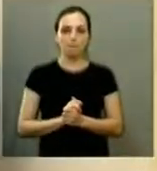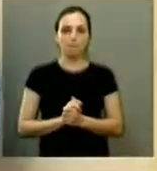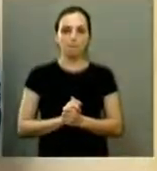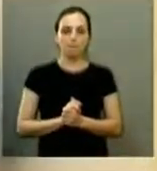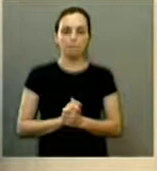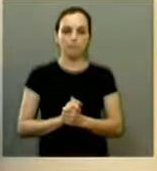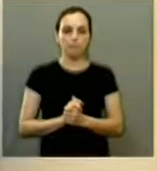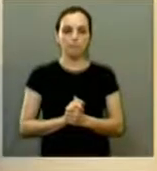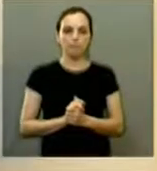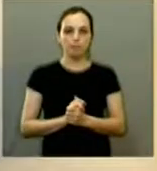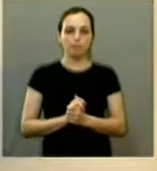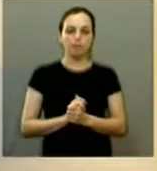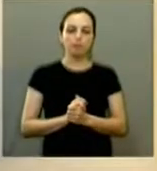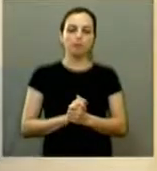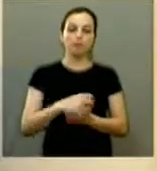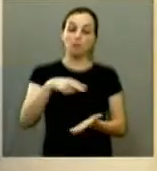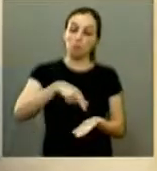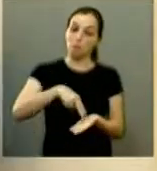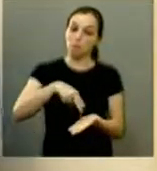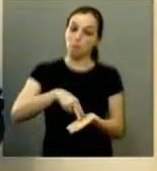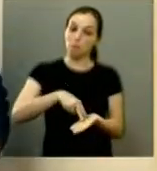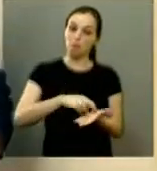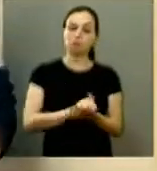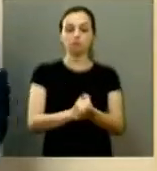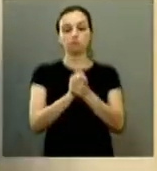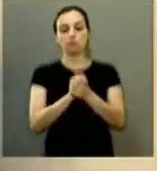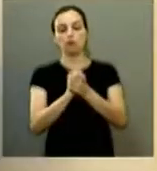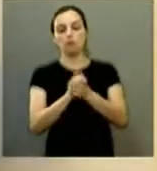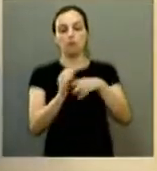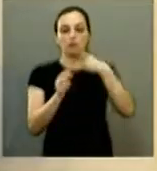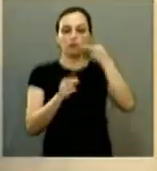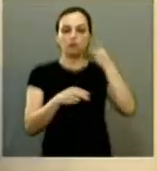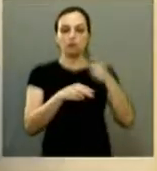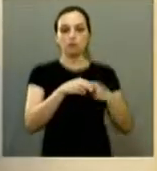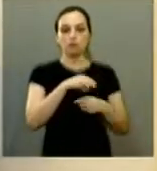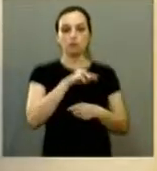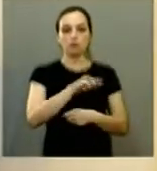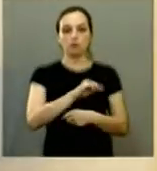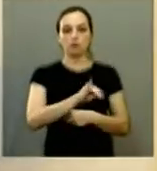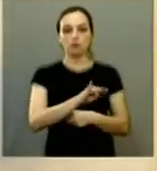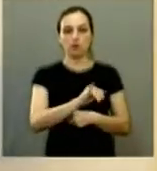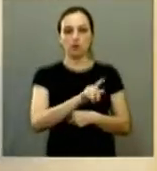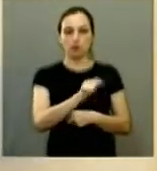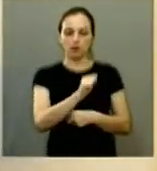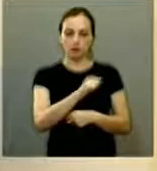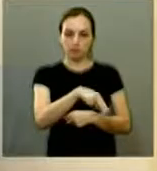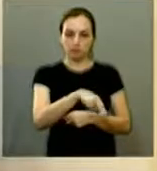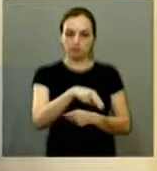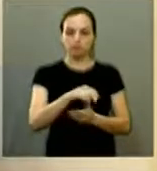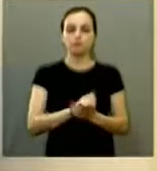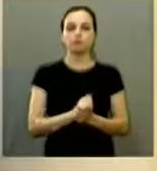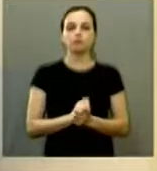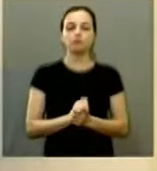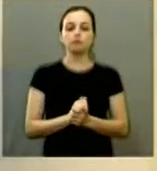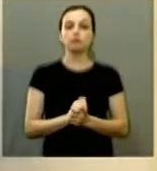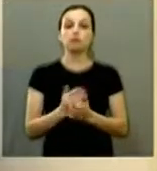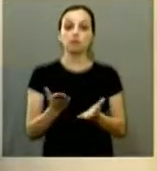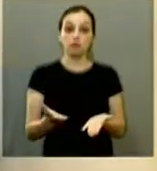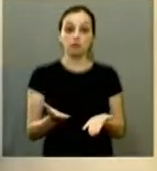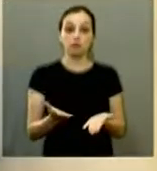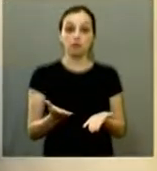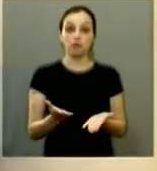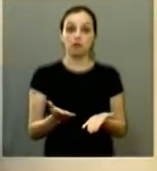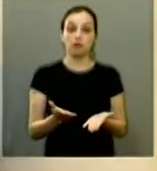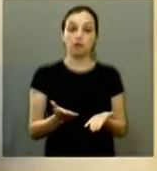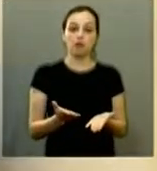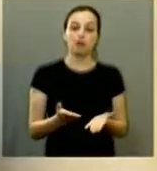estou também subindo aqui para dar os parabéns ao vereador Julio Afonso que tem uma hora que se não é no amor é